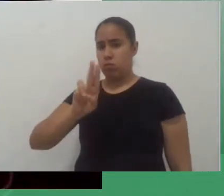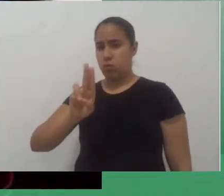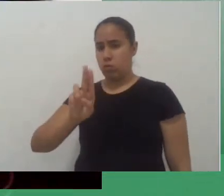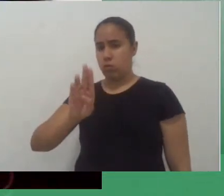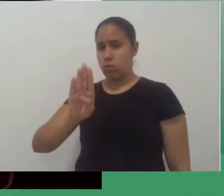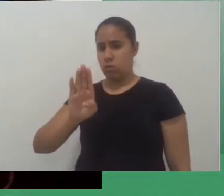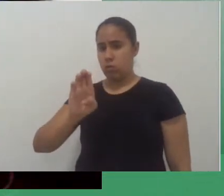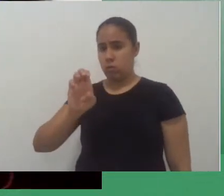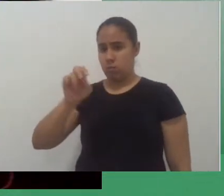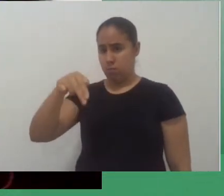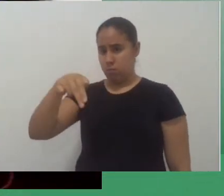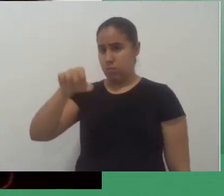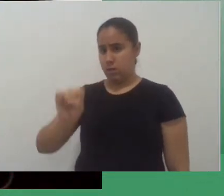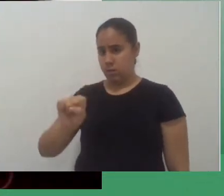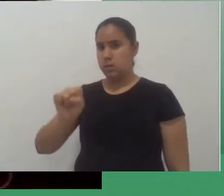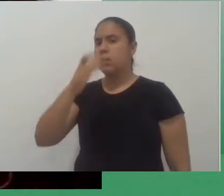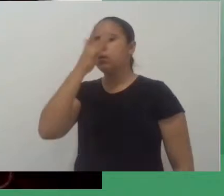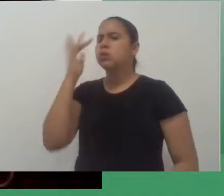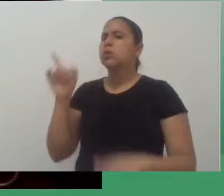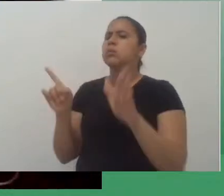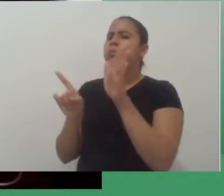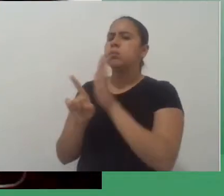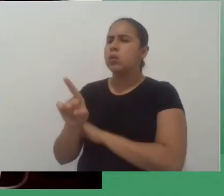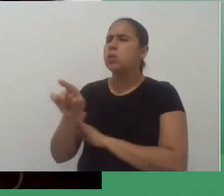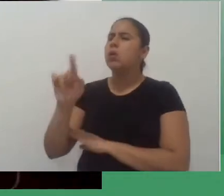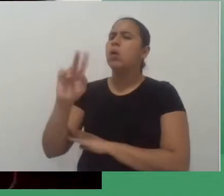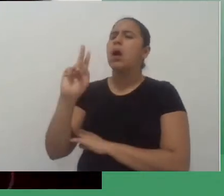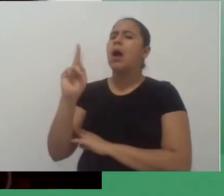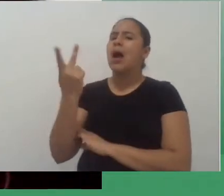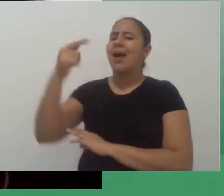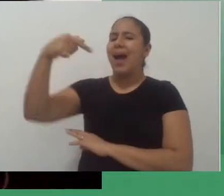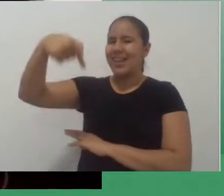Rubens de quem é a autoria dos HQs